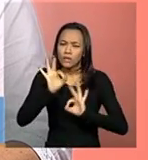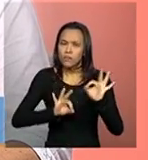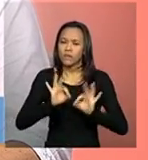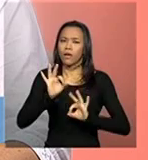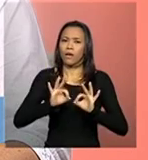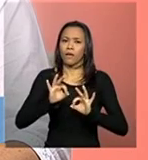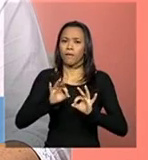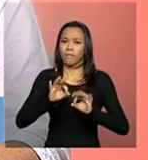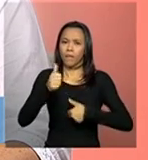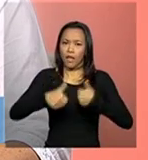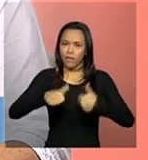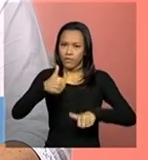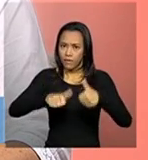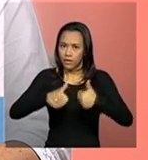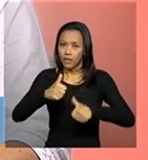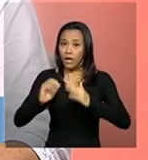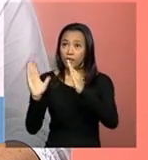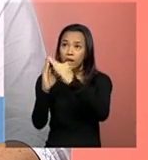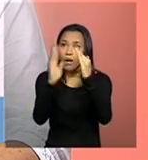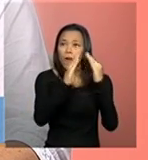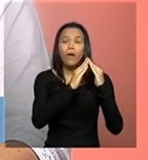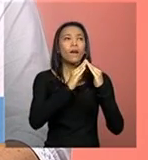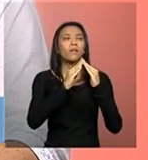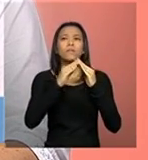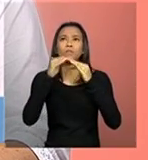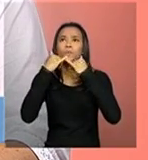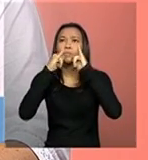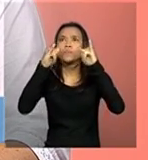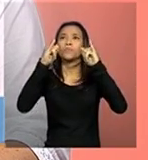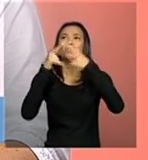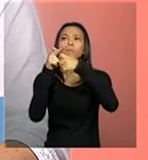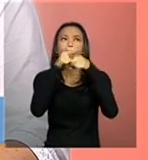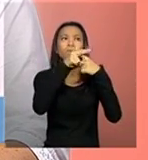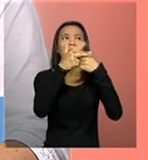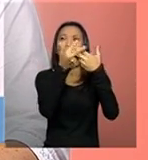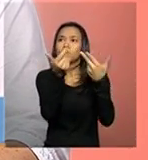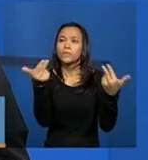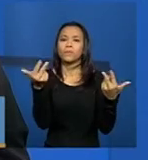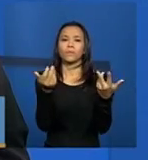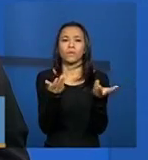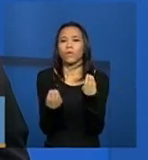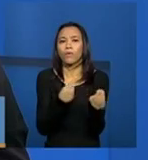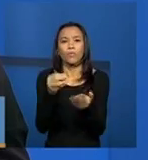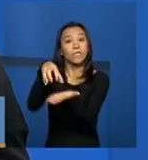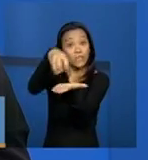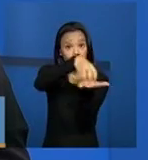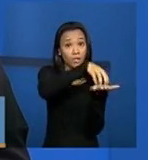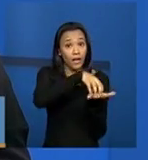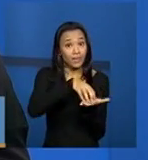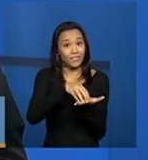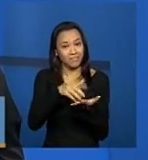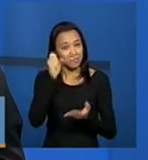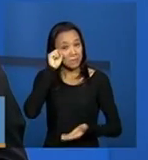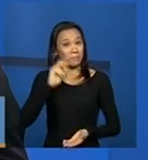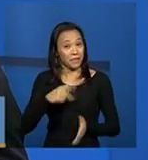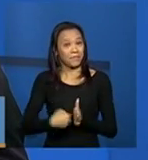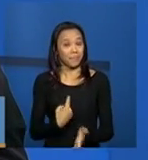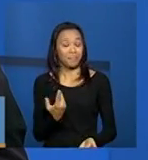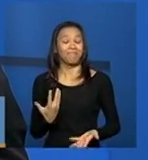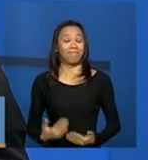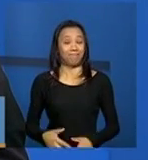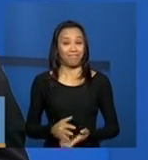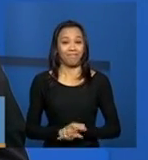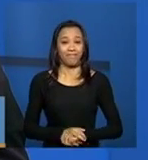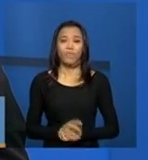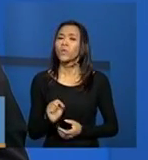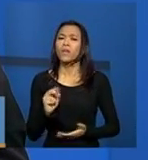sobre instalações elétricas e hidráulicas. Essa é uma questão muito esperta. O que